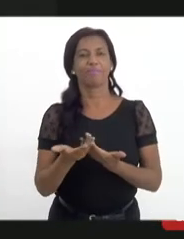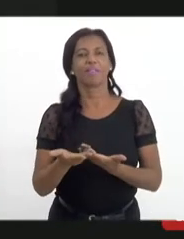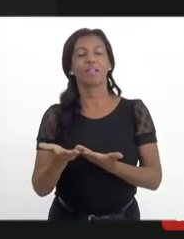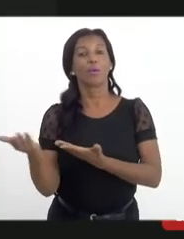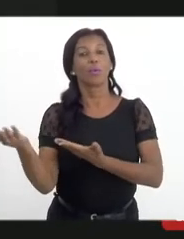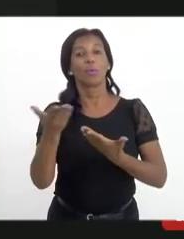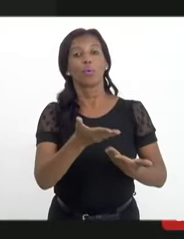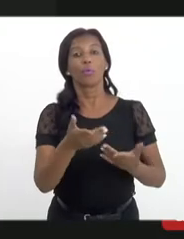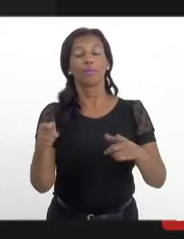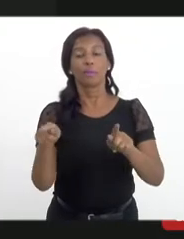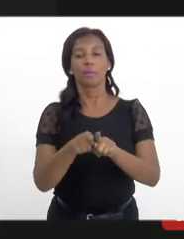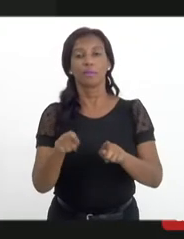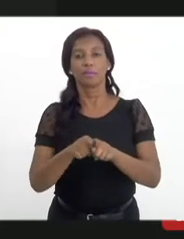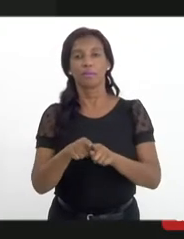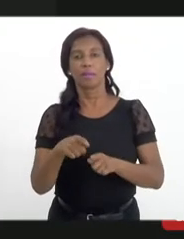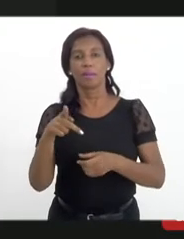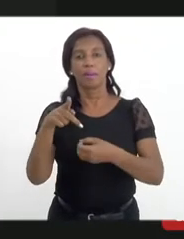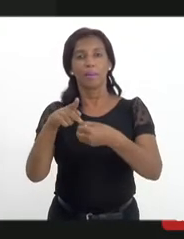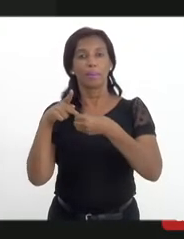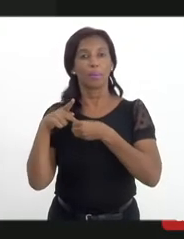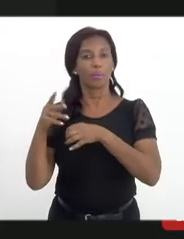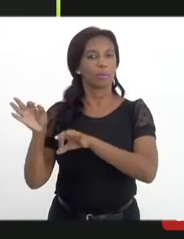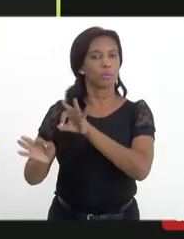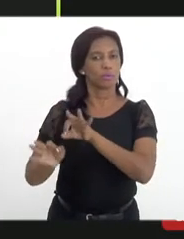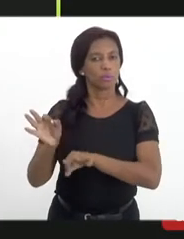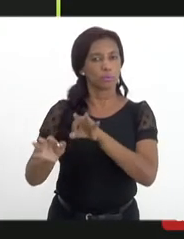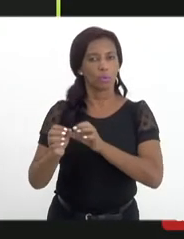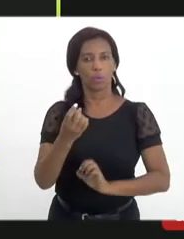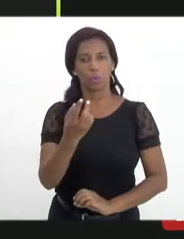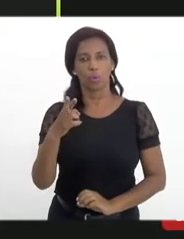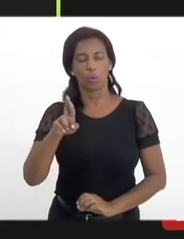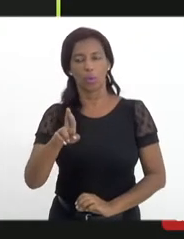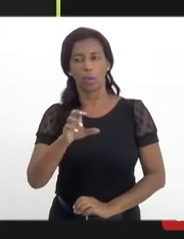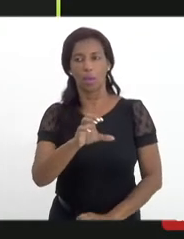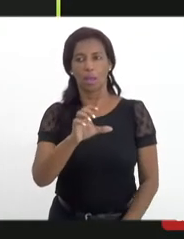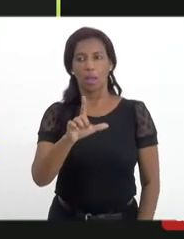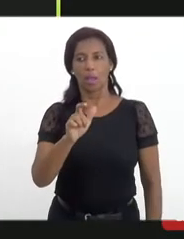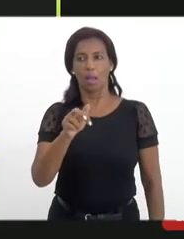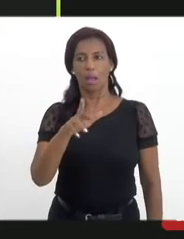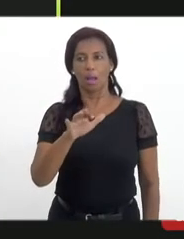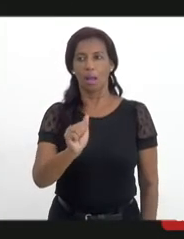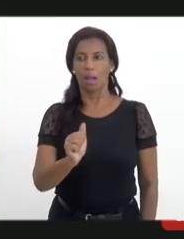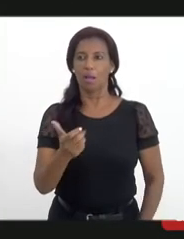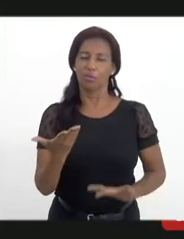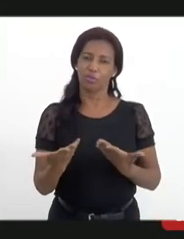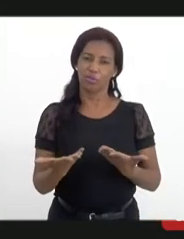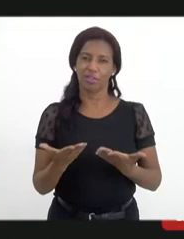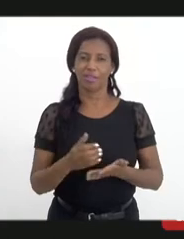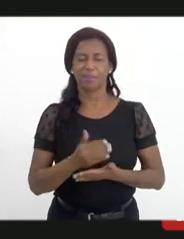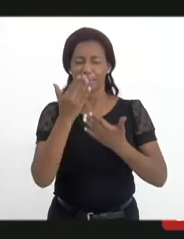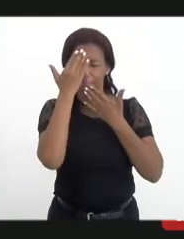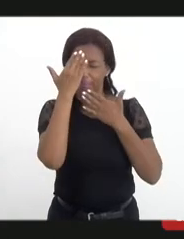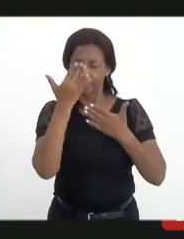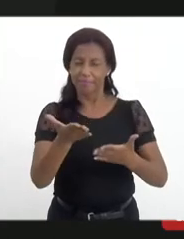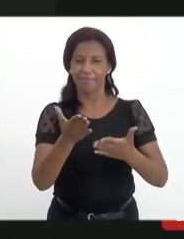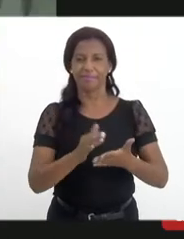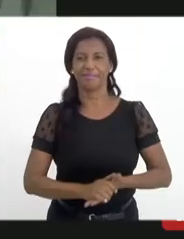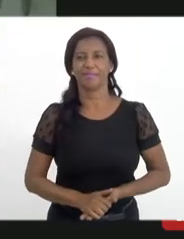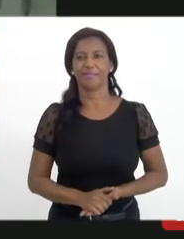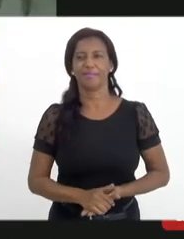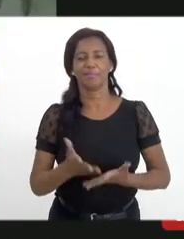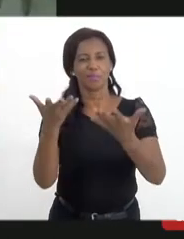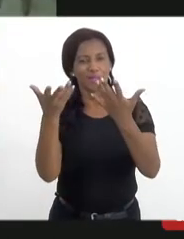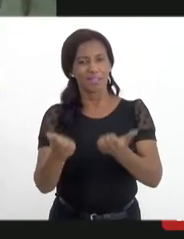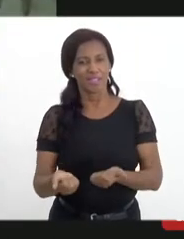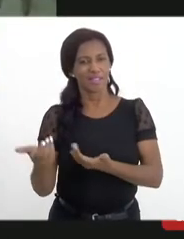palavra para também promotora de justiça, doutora Cláudia Martins Quaresma. Muito obrigado, doutora, por